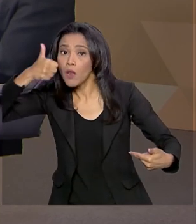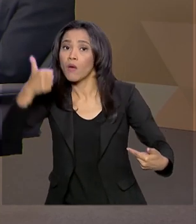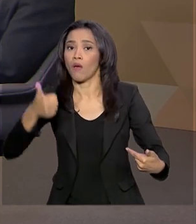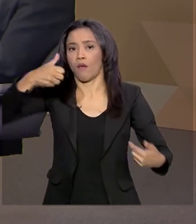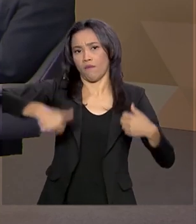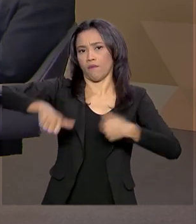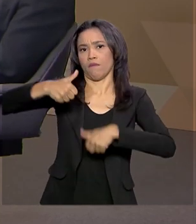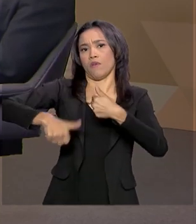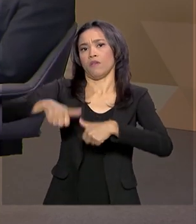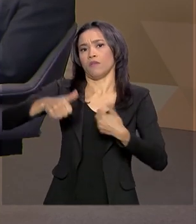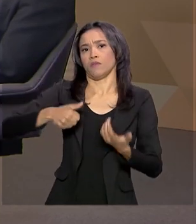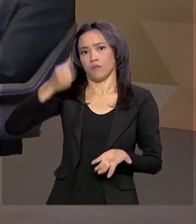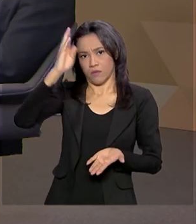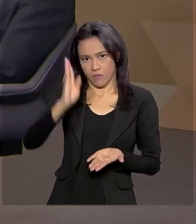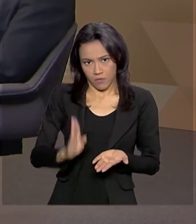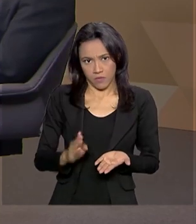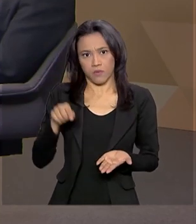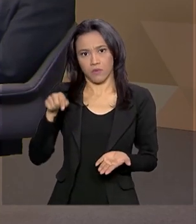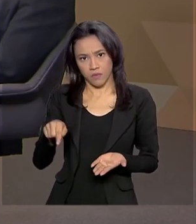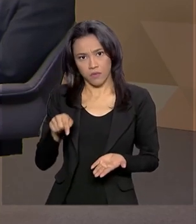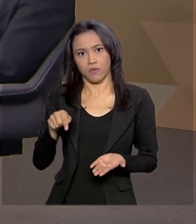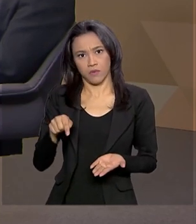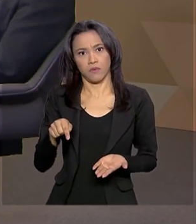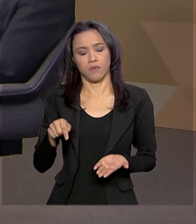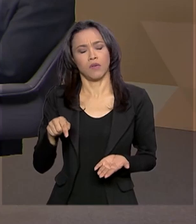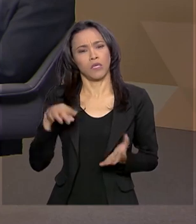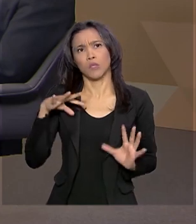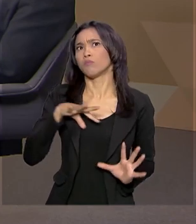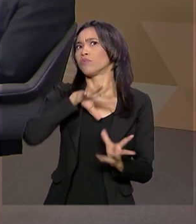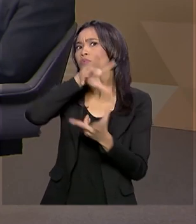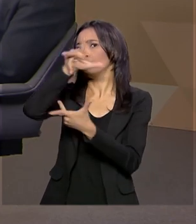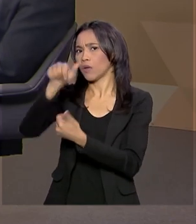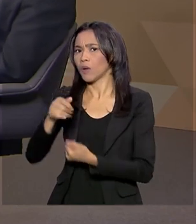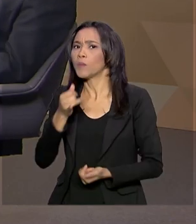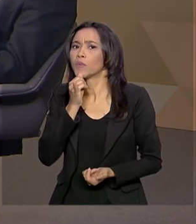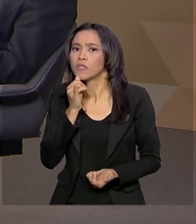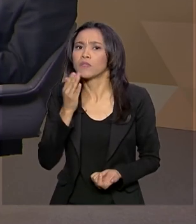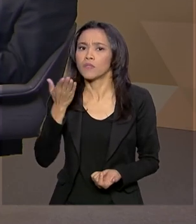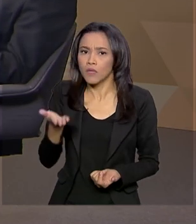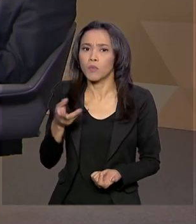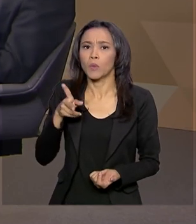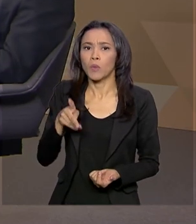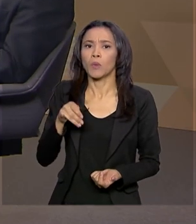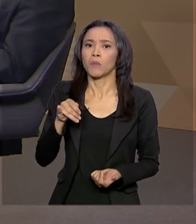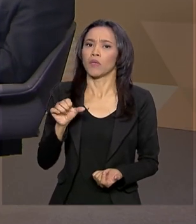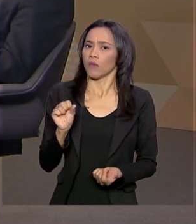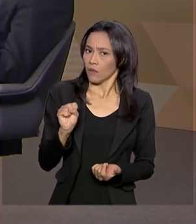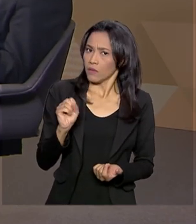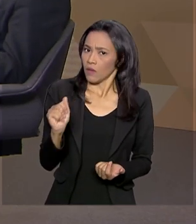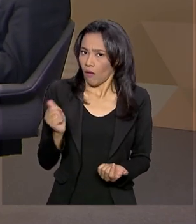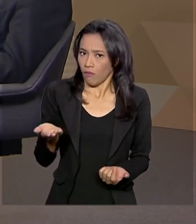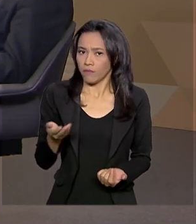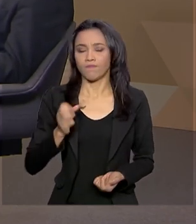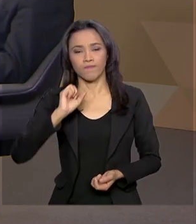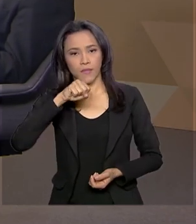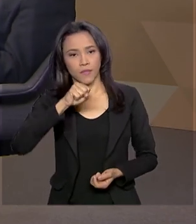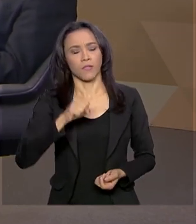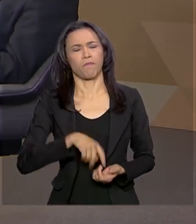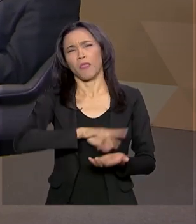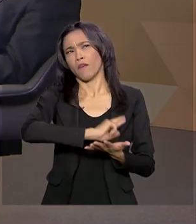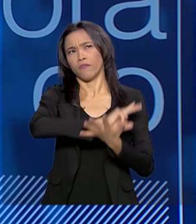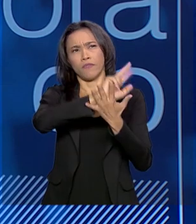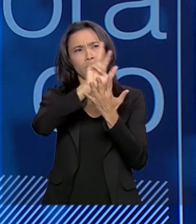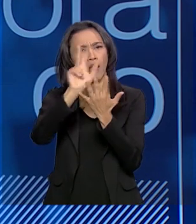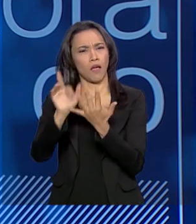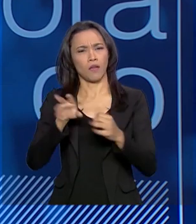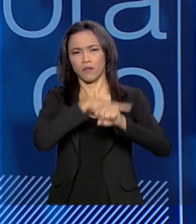os seus resultados dos alunos em avaliações internacionais, como o PISA? Exatamente. Vários países do mundo têm